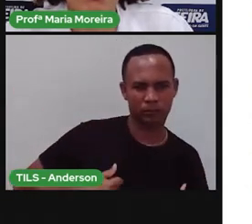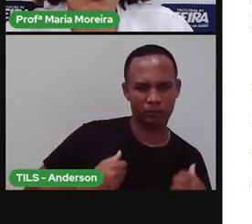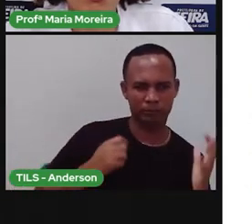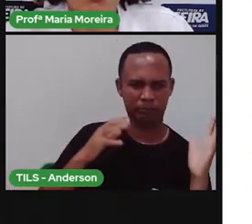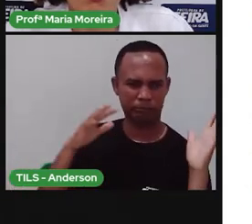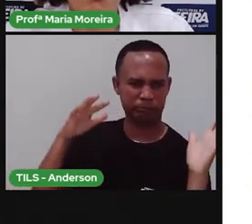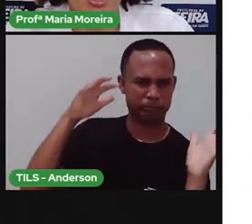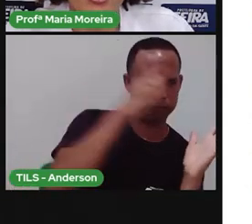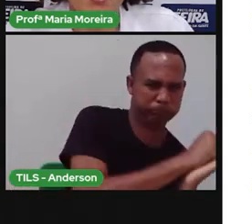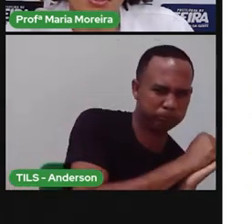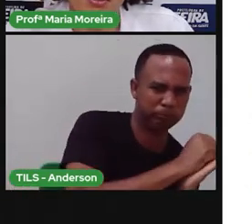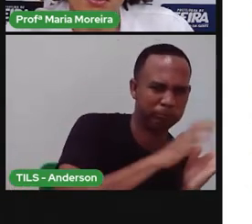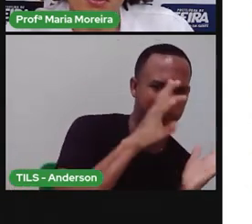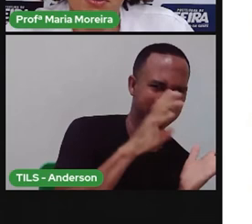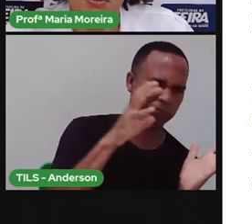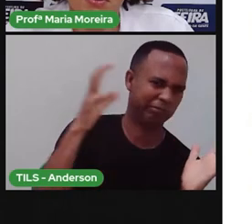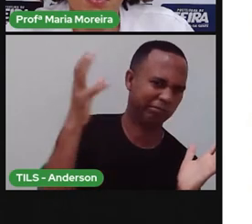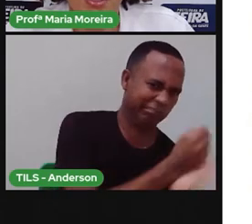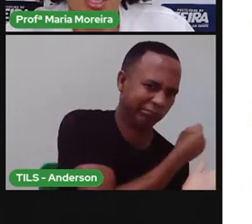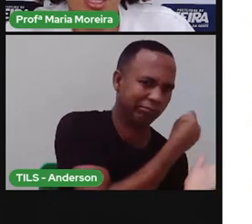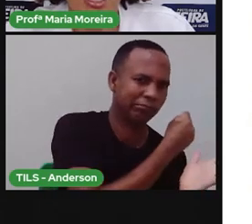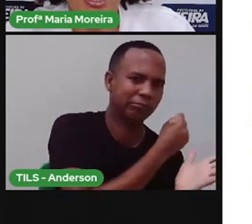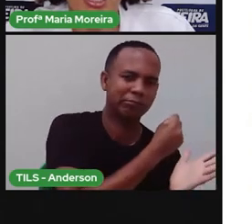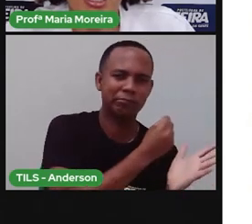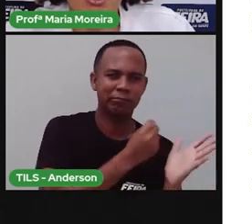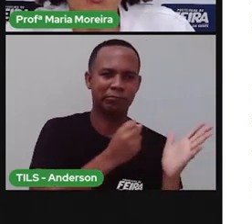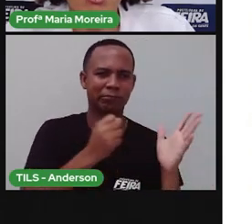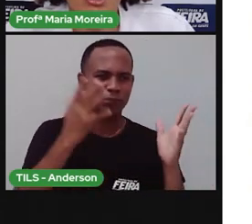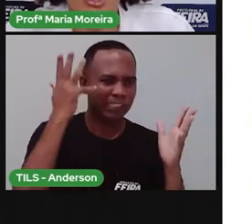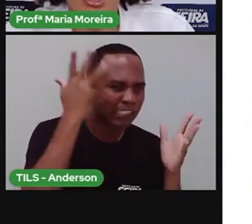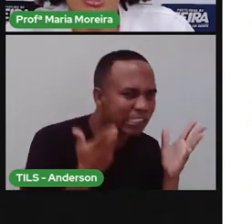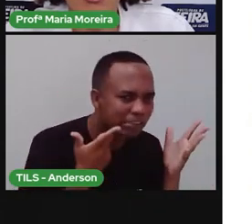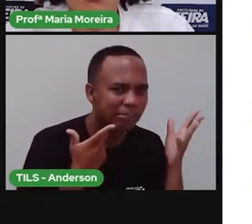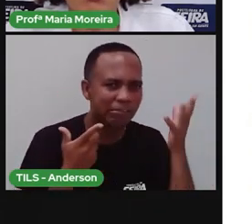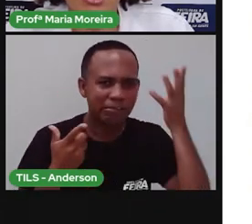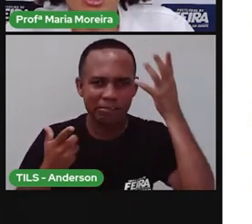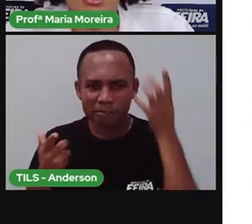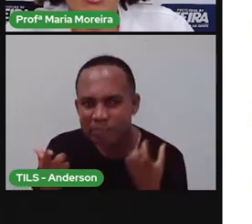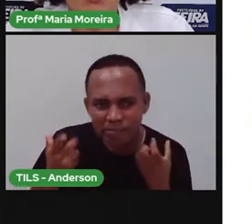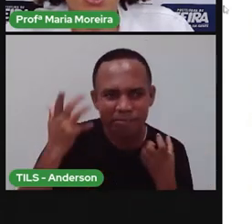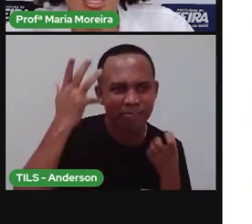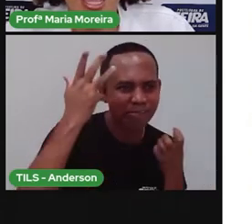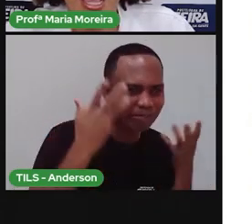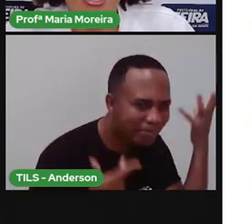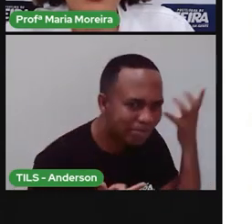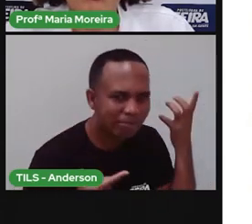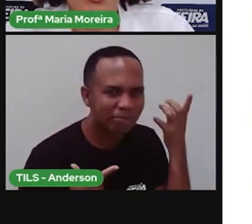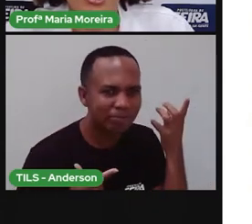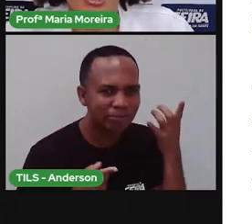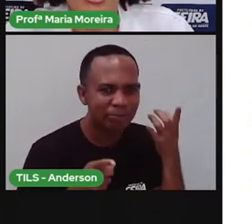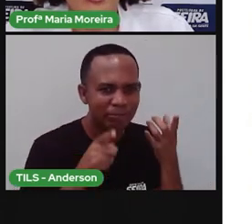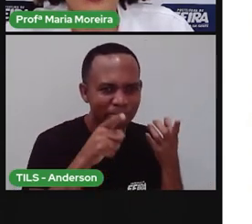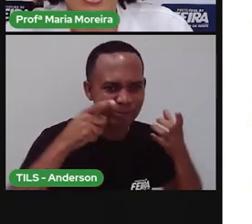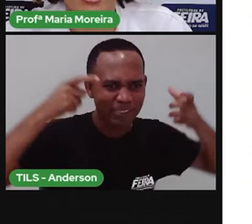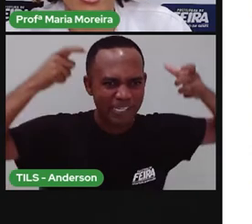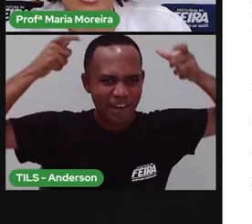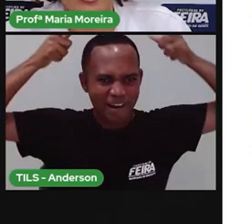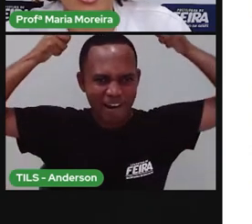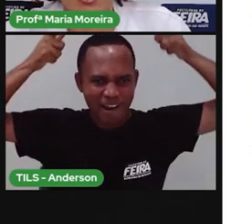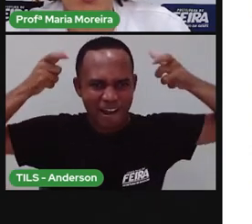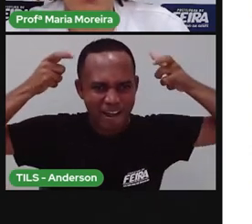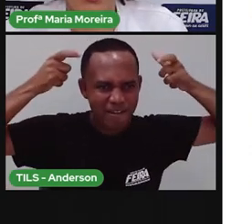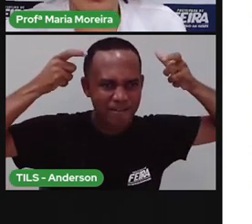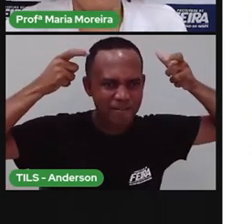mata um com cada mão. Leão, leão, leão. És o rei da